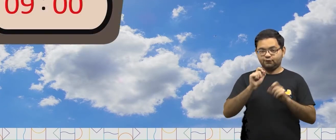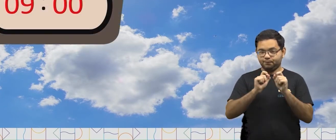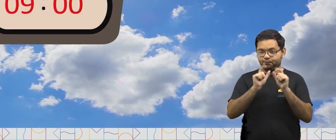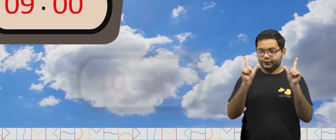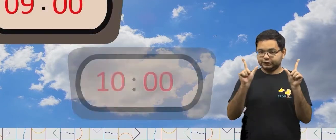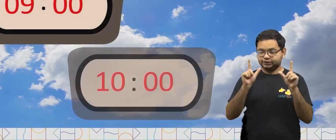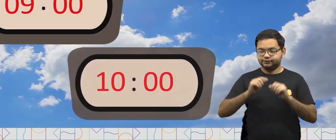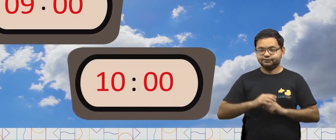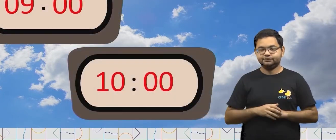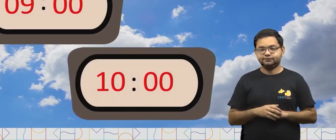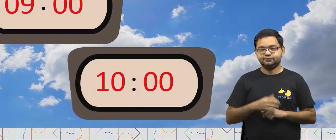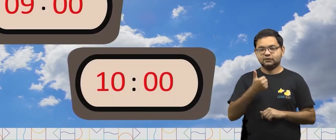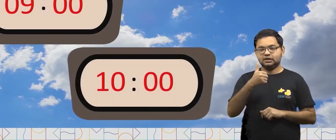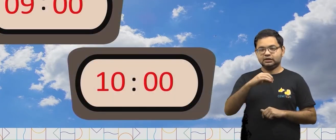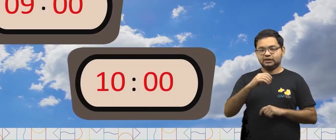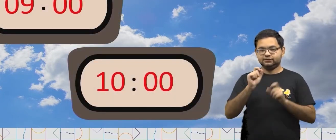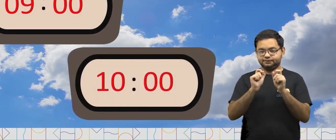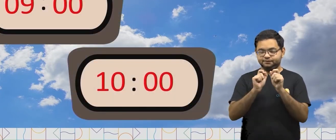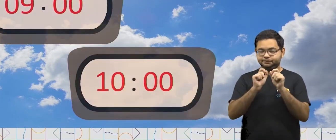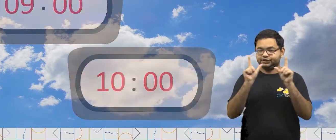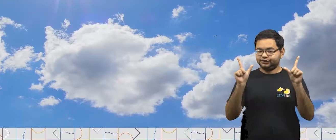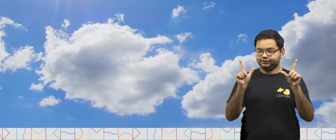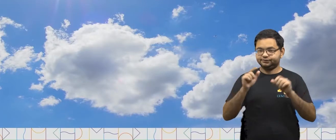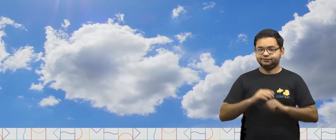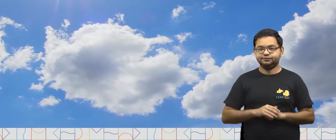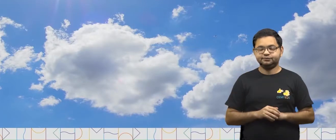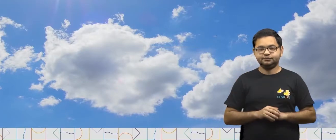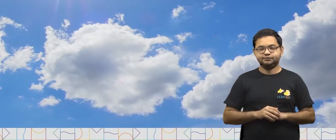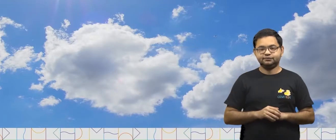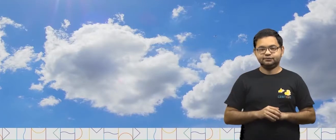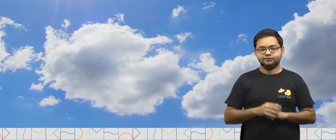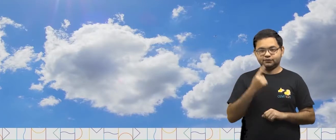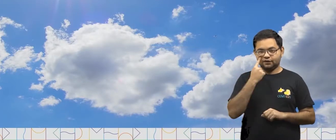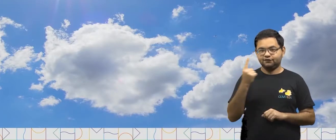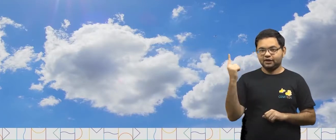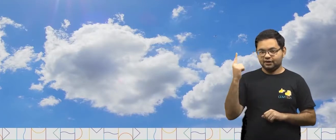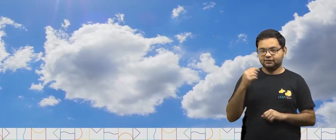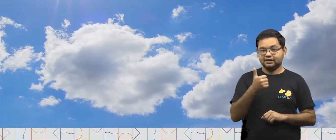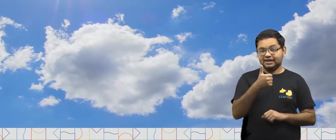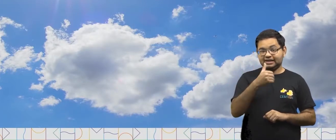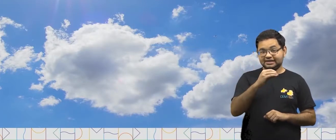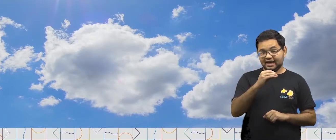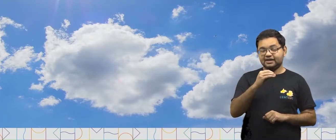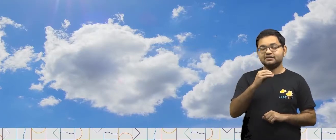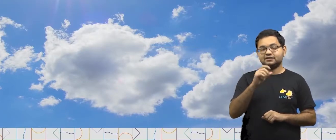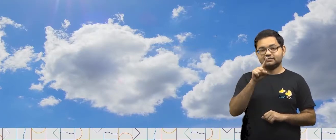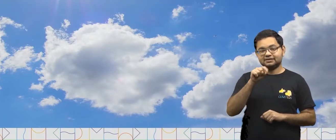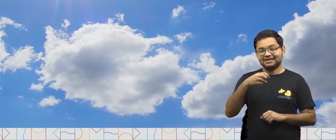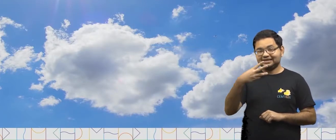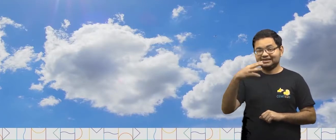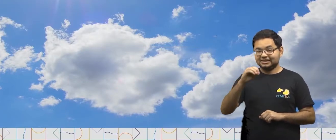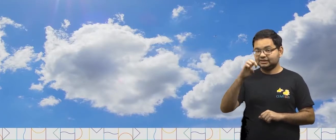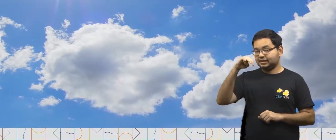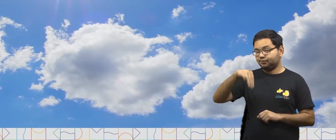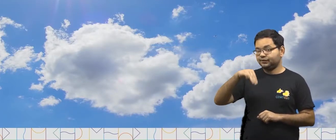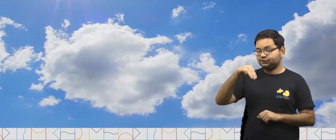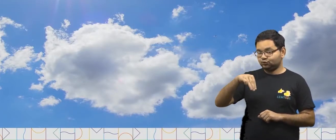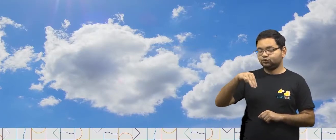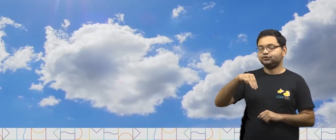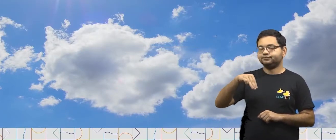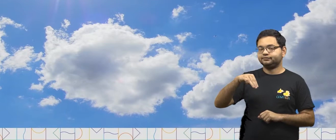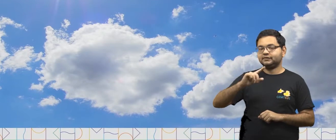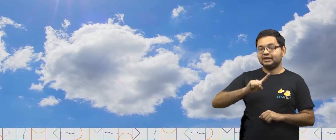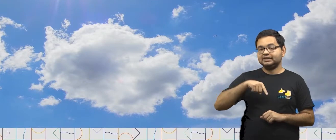manhã, 10 horas da manhã. Aqui, temos 10 horas e 30 minutos. E depois,